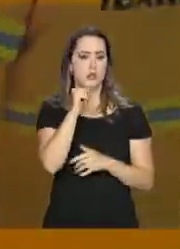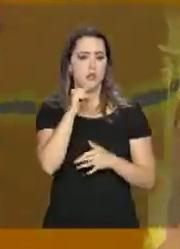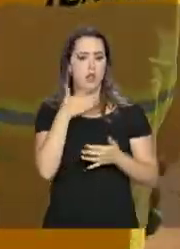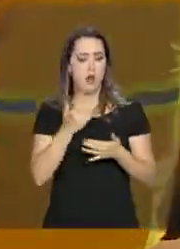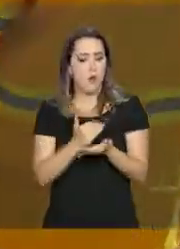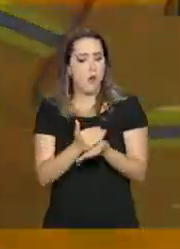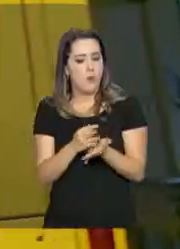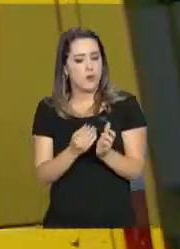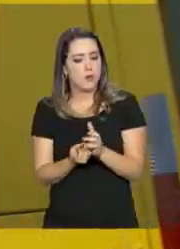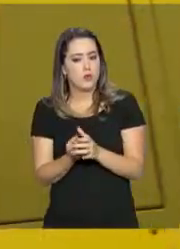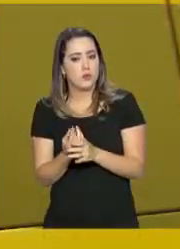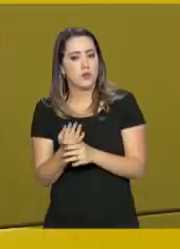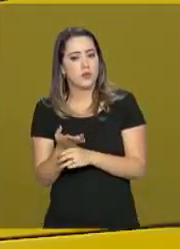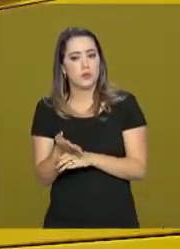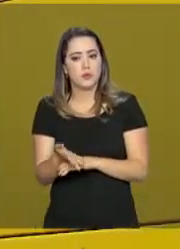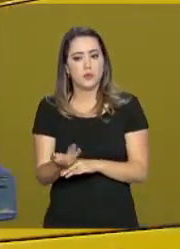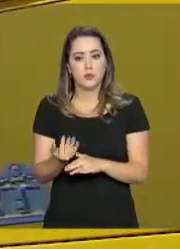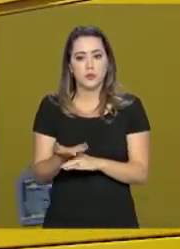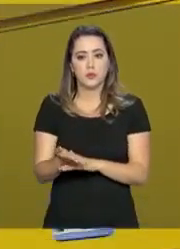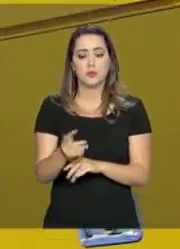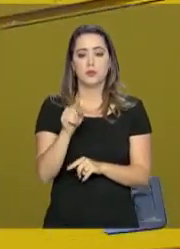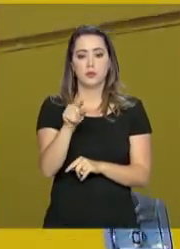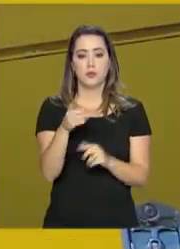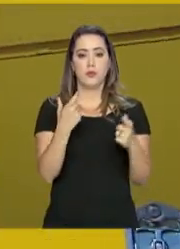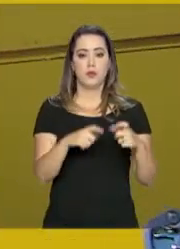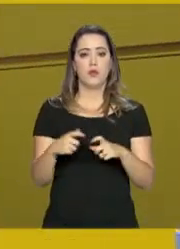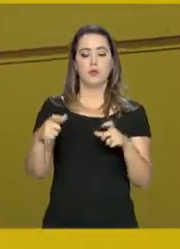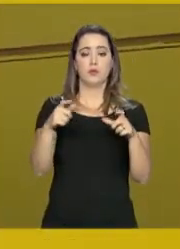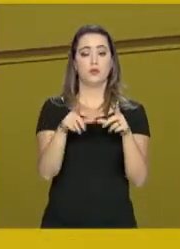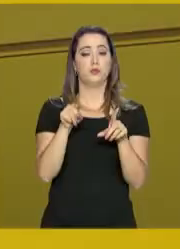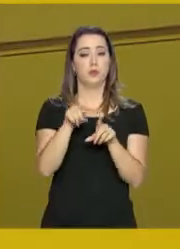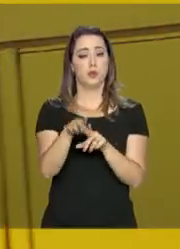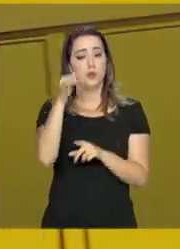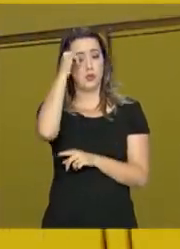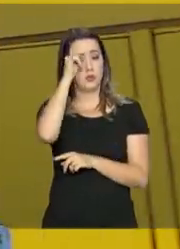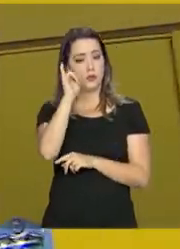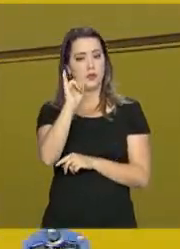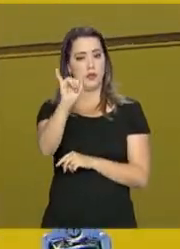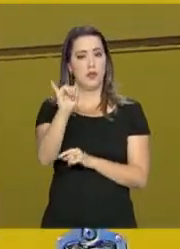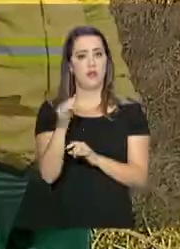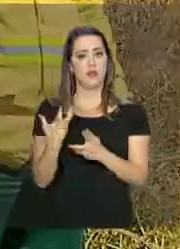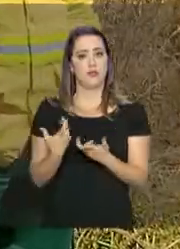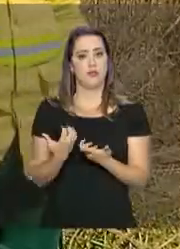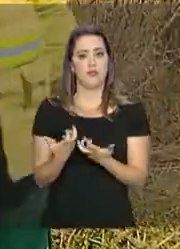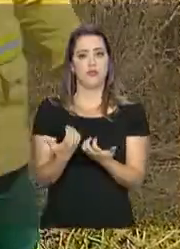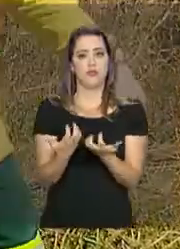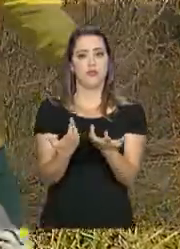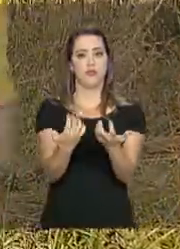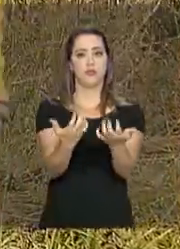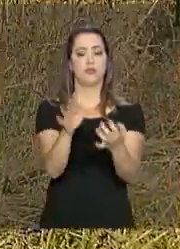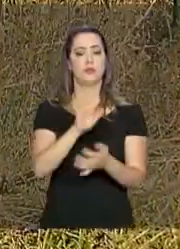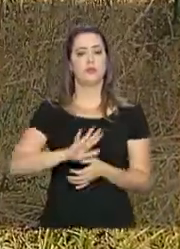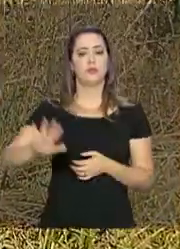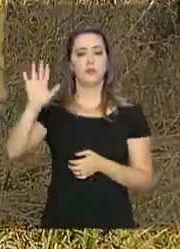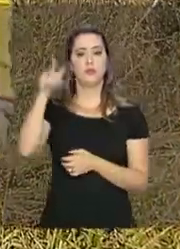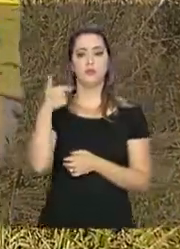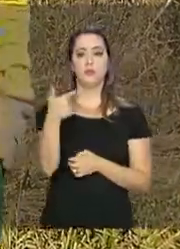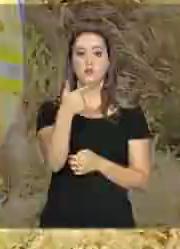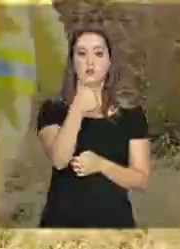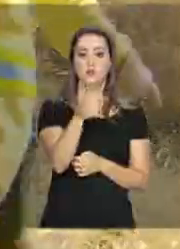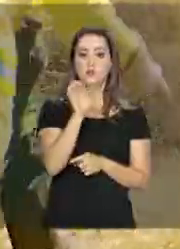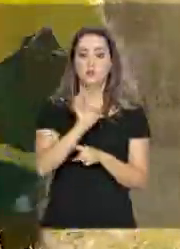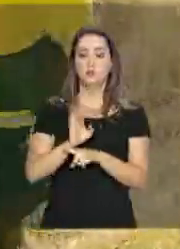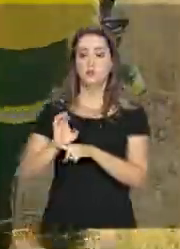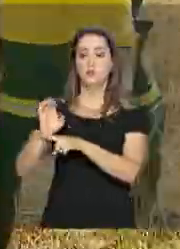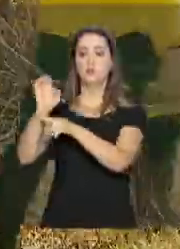no Distrito Federal. O Centro Nacional de Prevenção e Combate aos Incêndios Florestais está presente em 22 estados